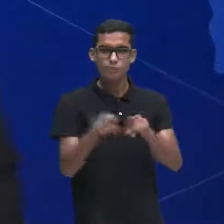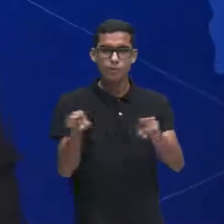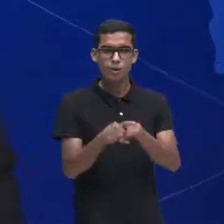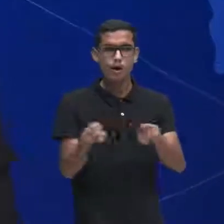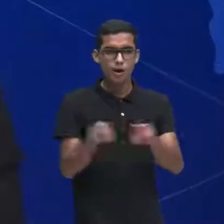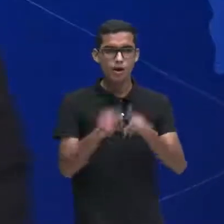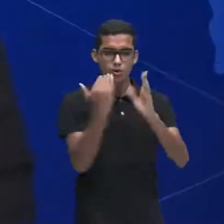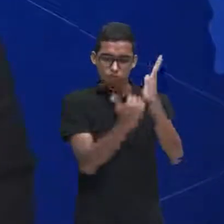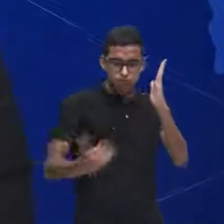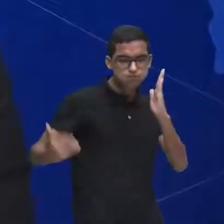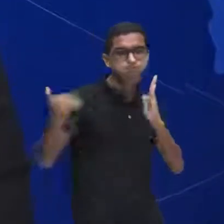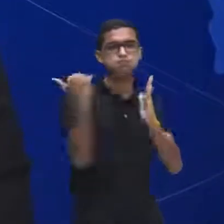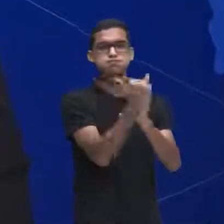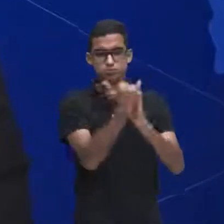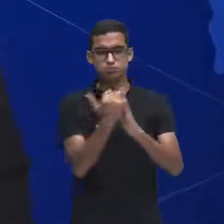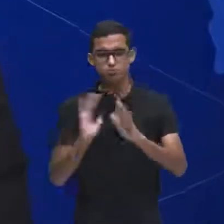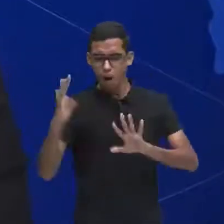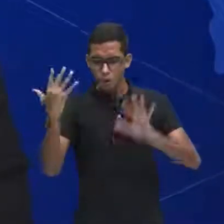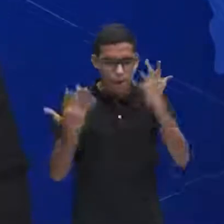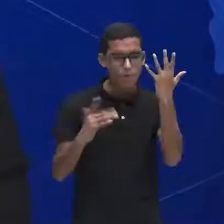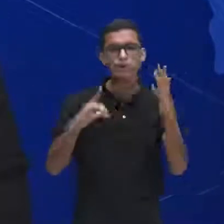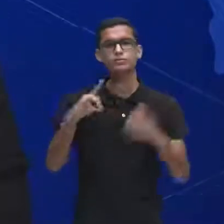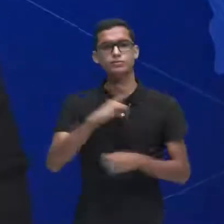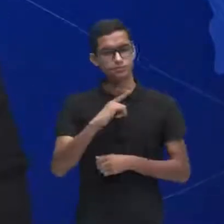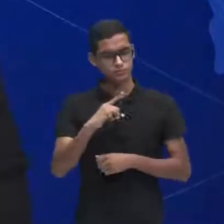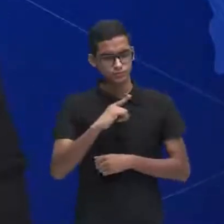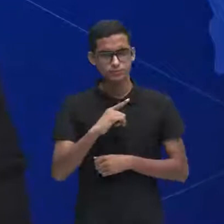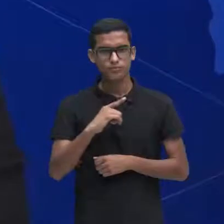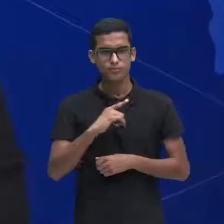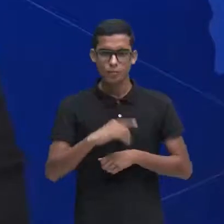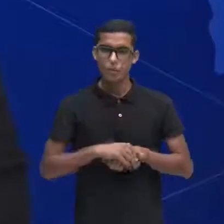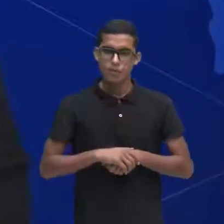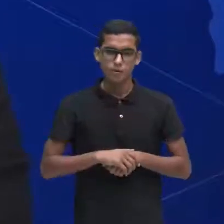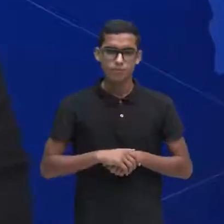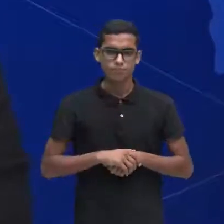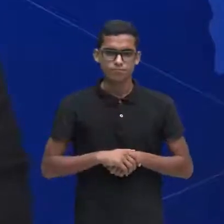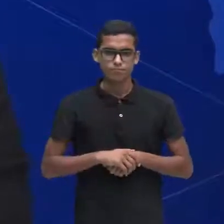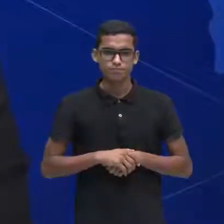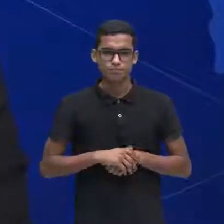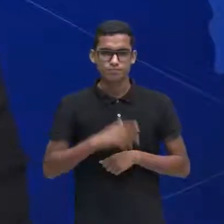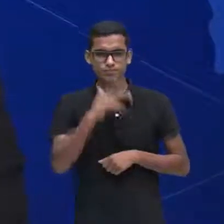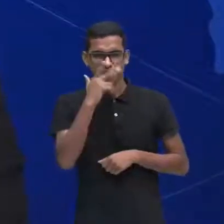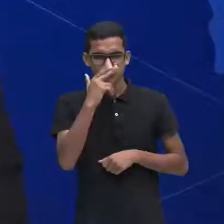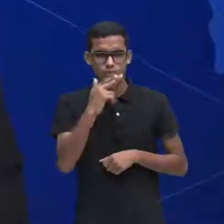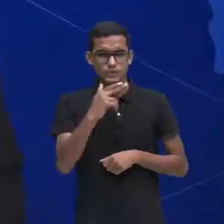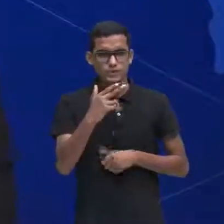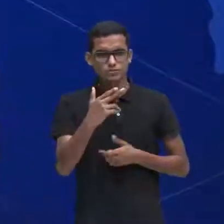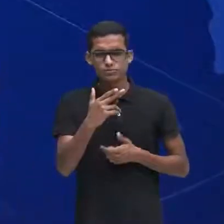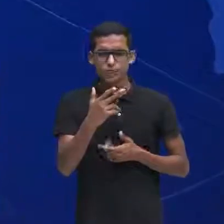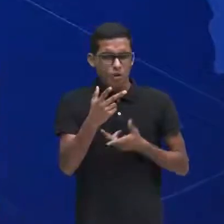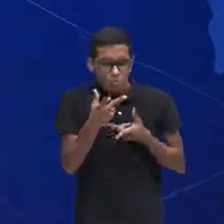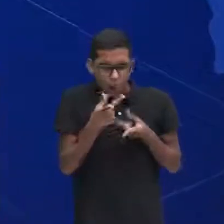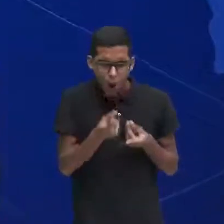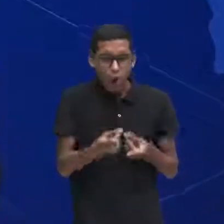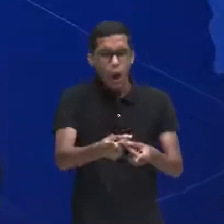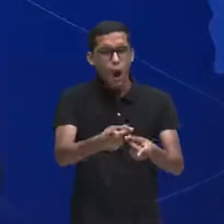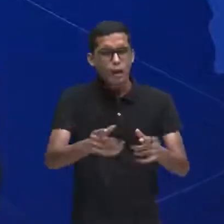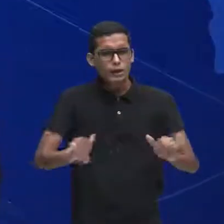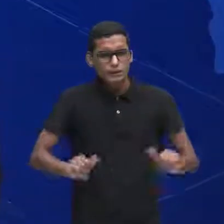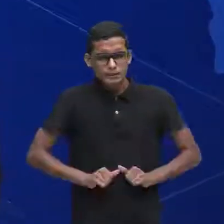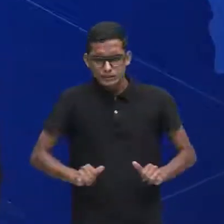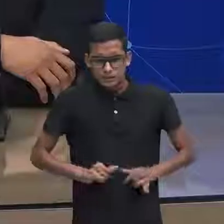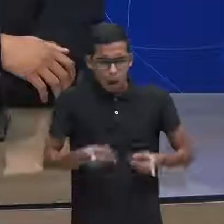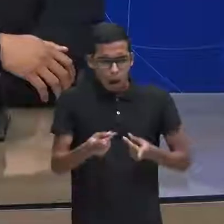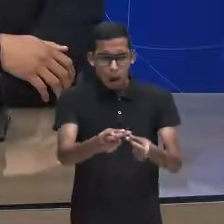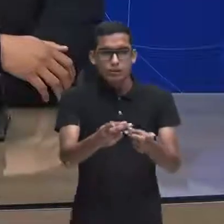consigo uma ideia de finitude, de finitude no sentido de, na verdade, de infinitude, eu estou com um sofrimento que parece que